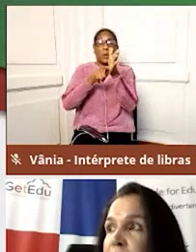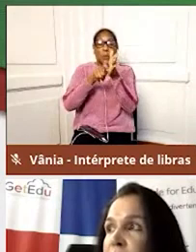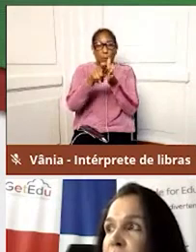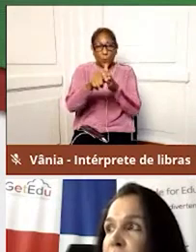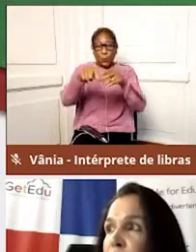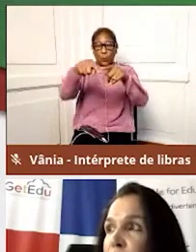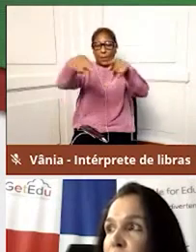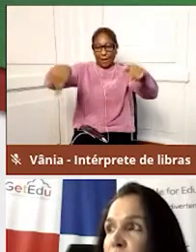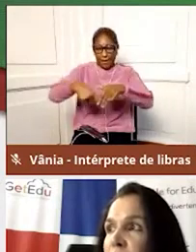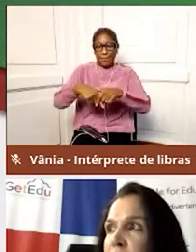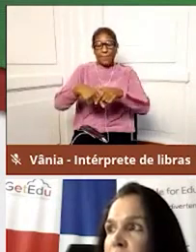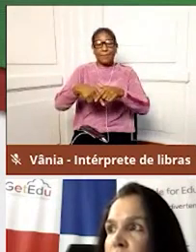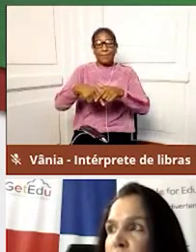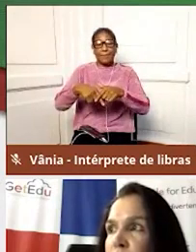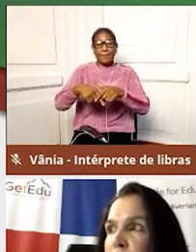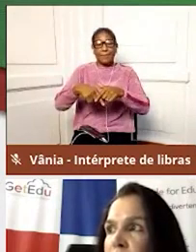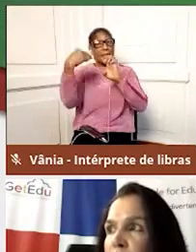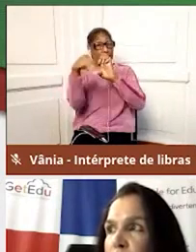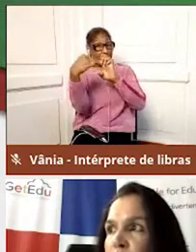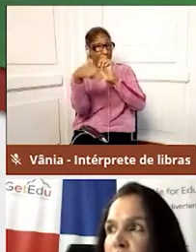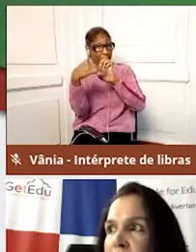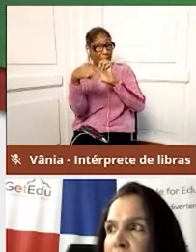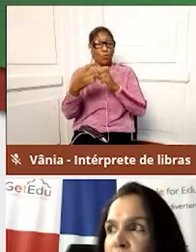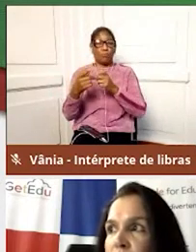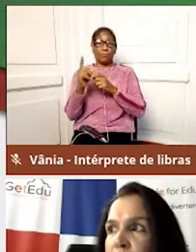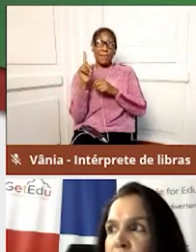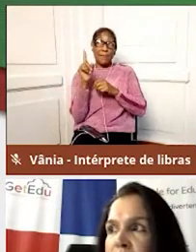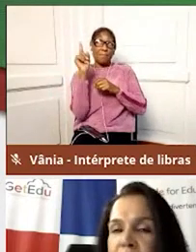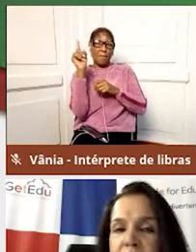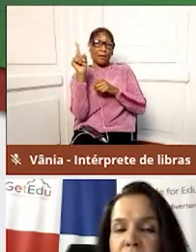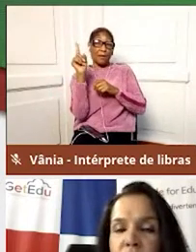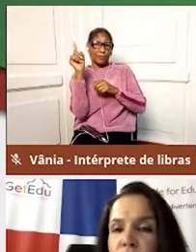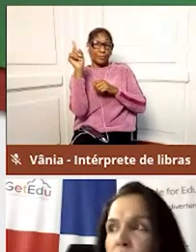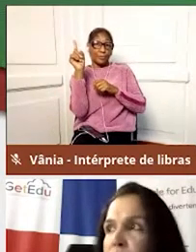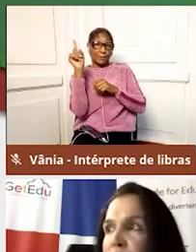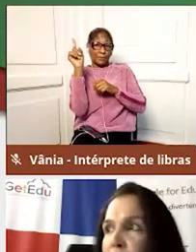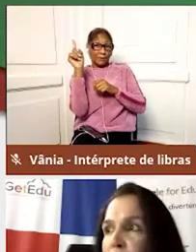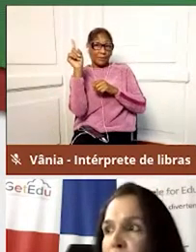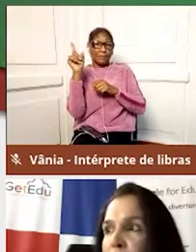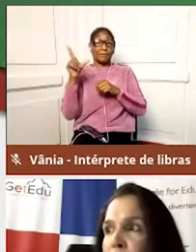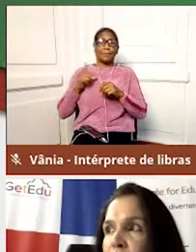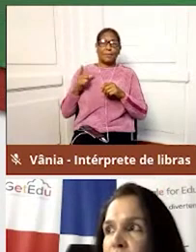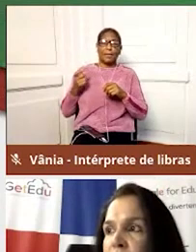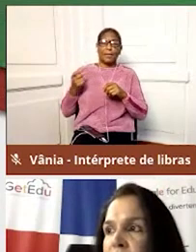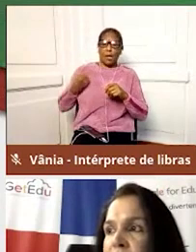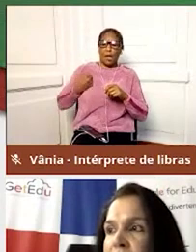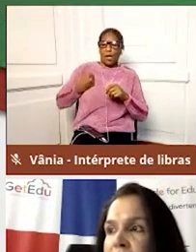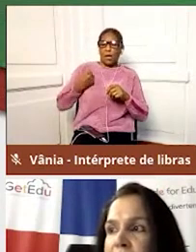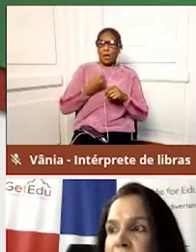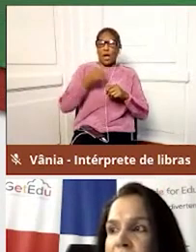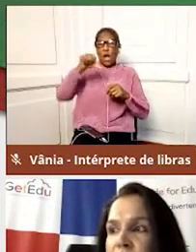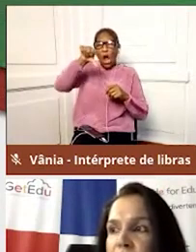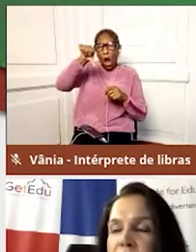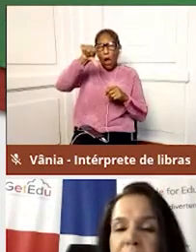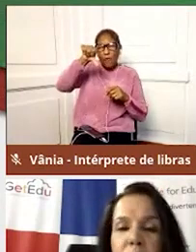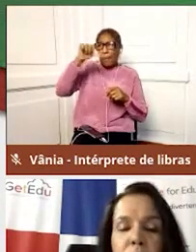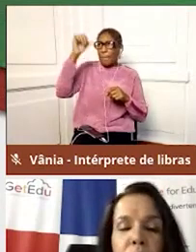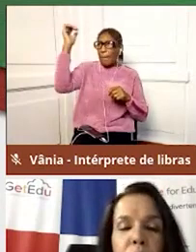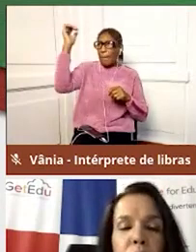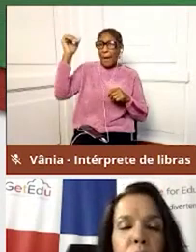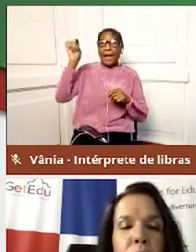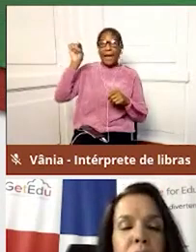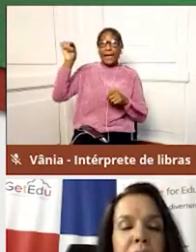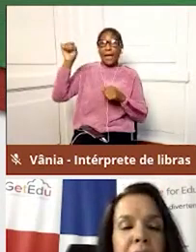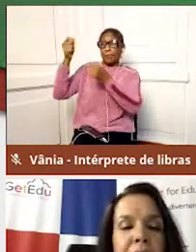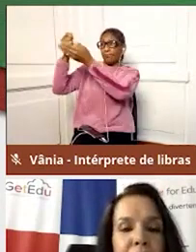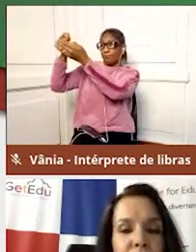e-mail. No canto superior direito, eu tenho esses nove pontos. Clicando, eu tenho